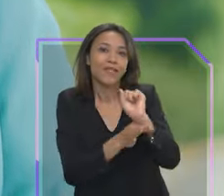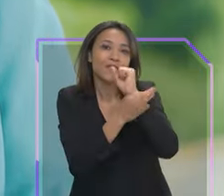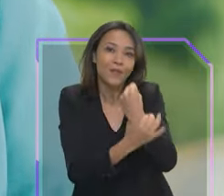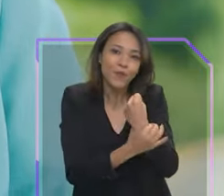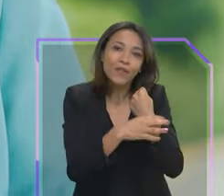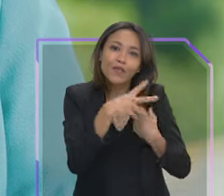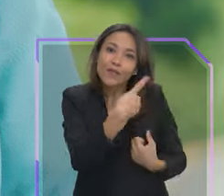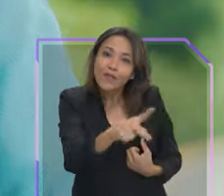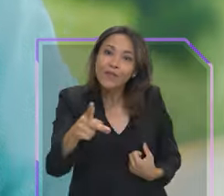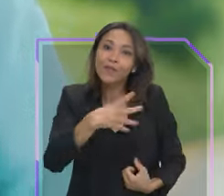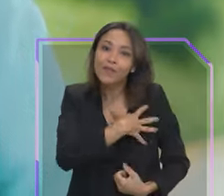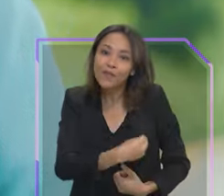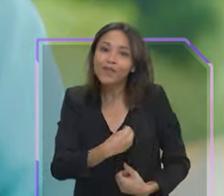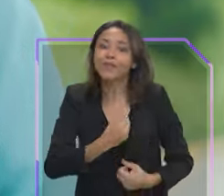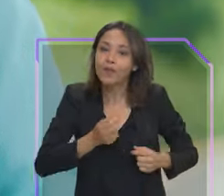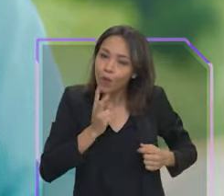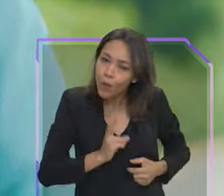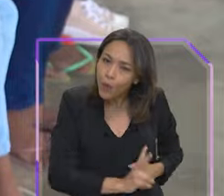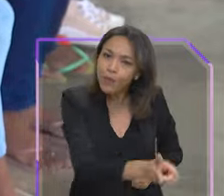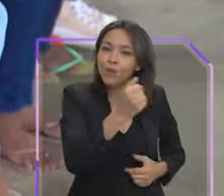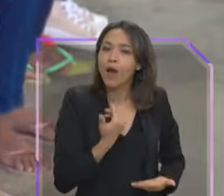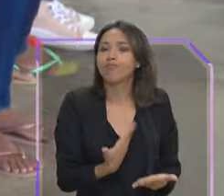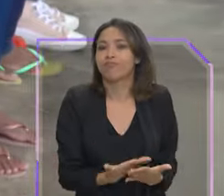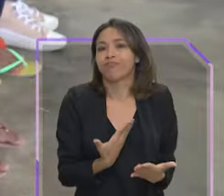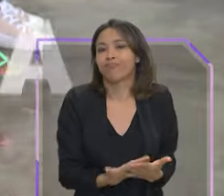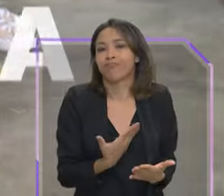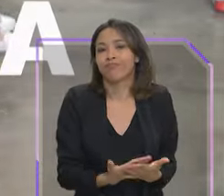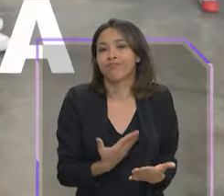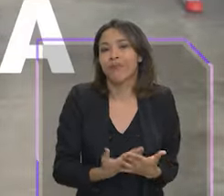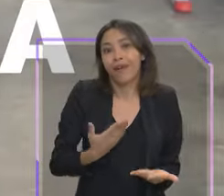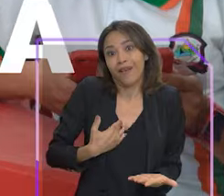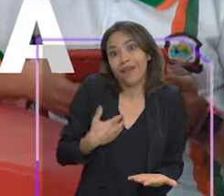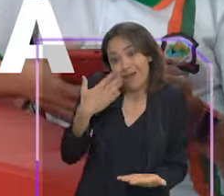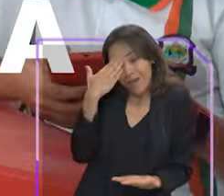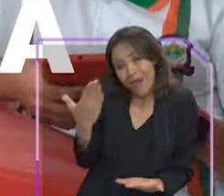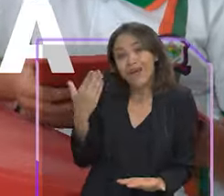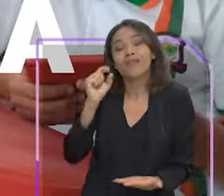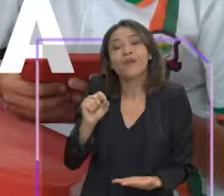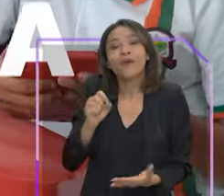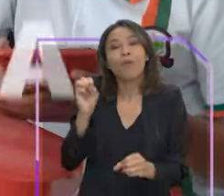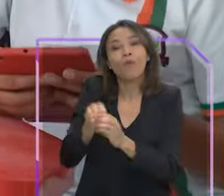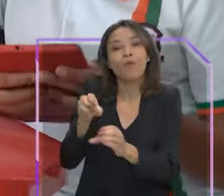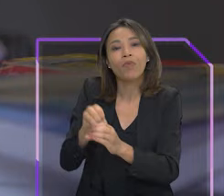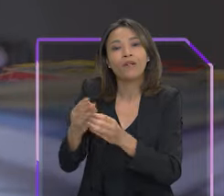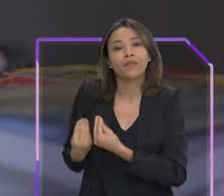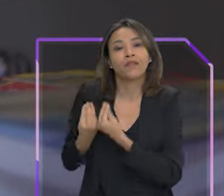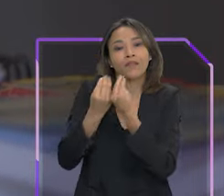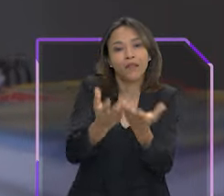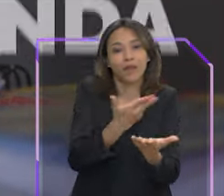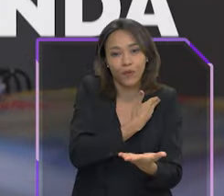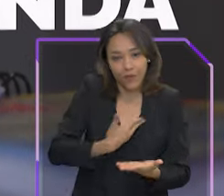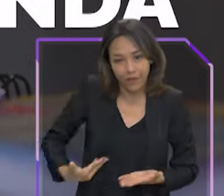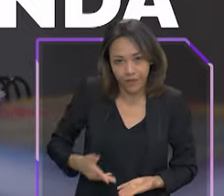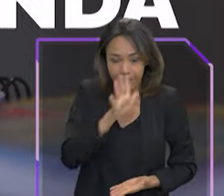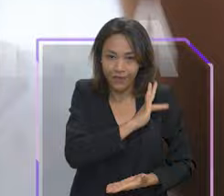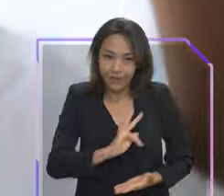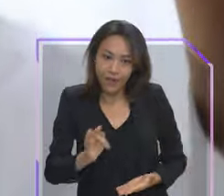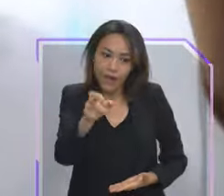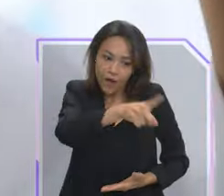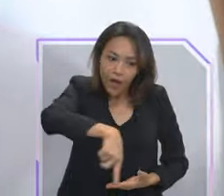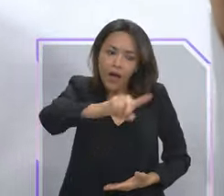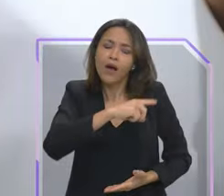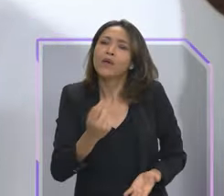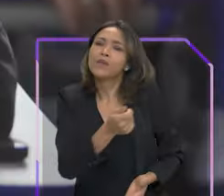incentivados a prosseguir com os estudos, graças à poupança oferecida pelo governo federal a estudantes de baixa